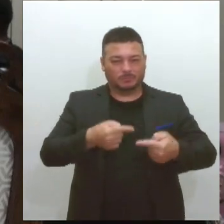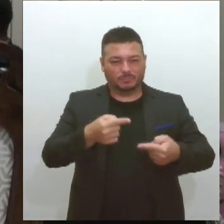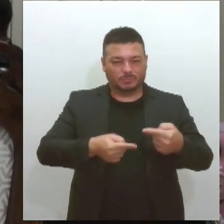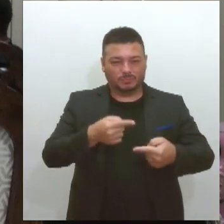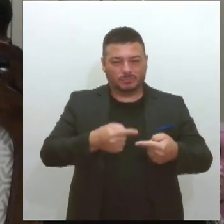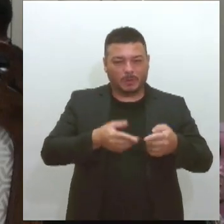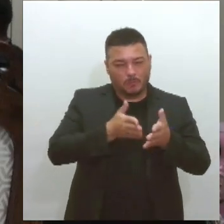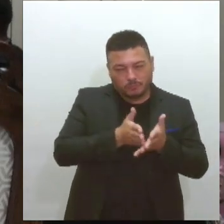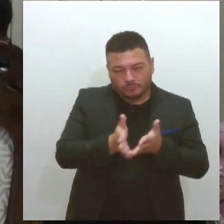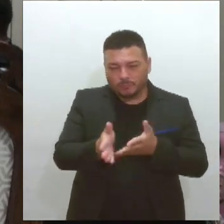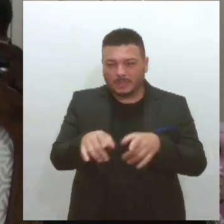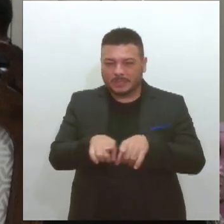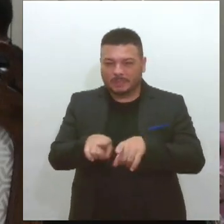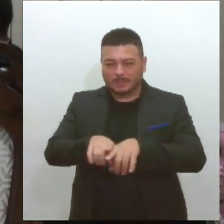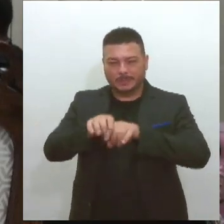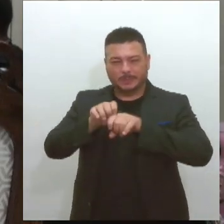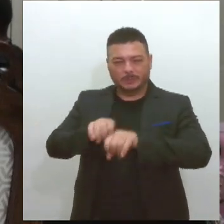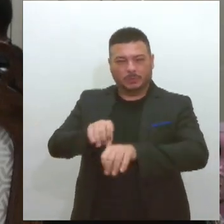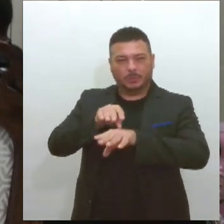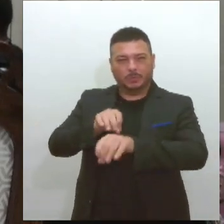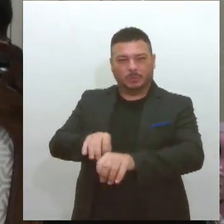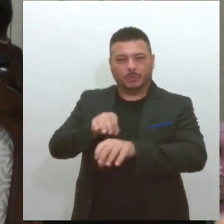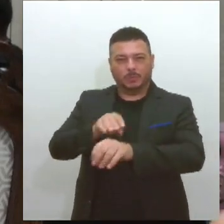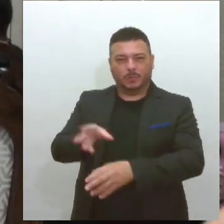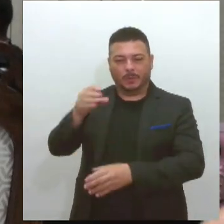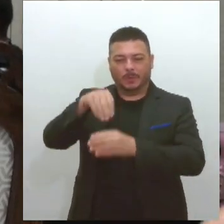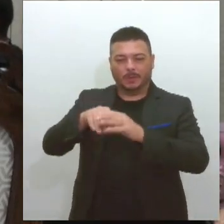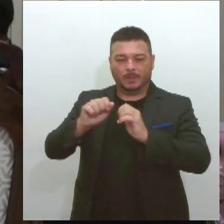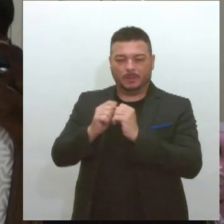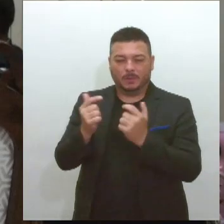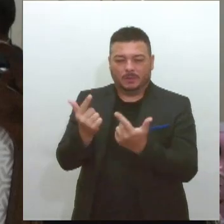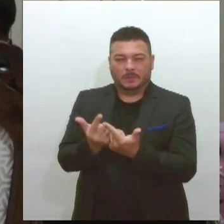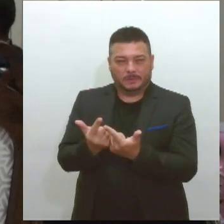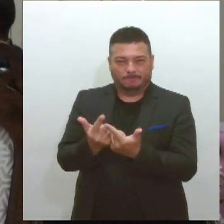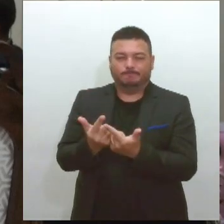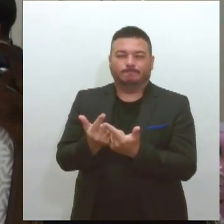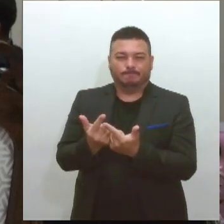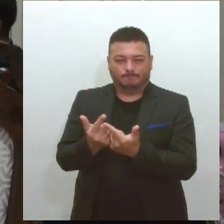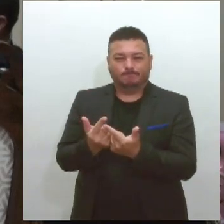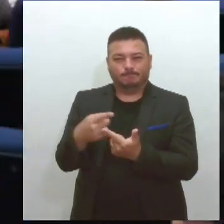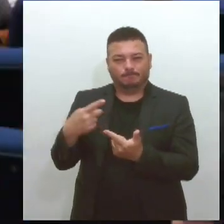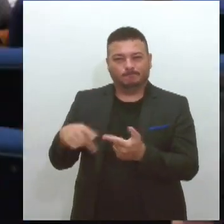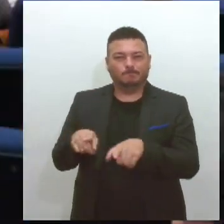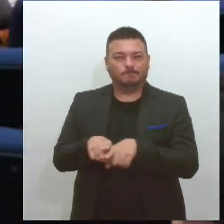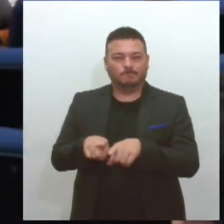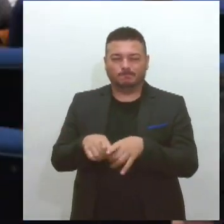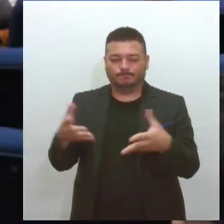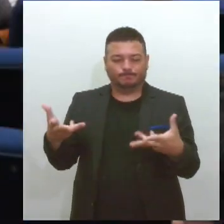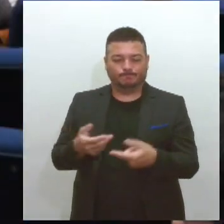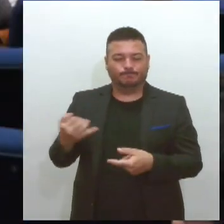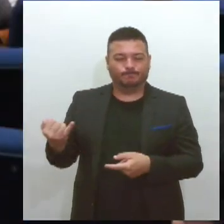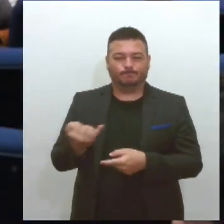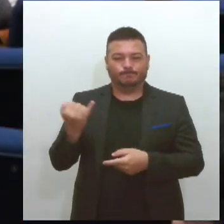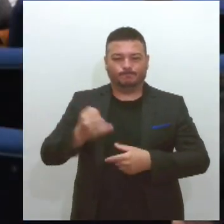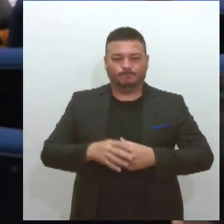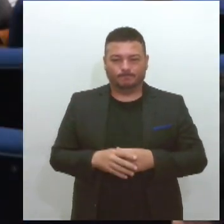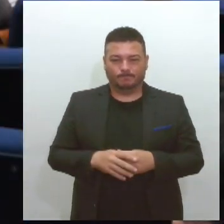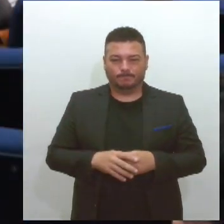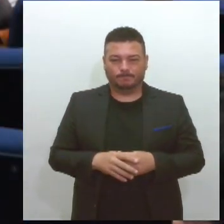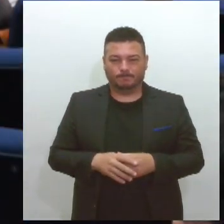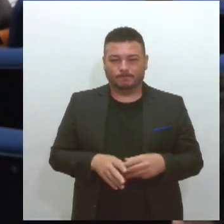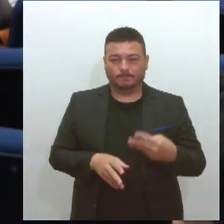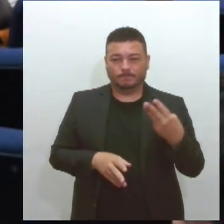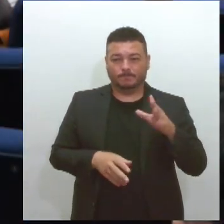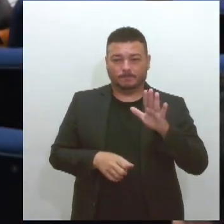educação dentro das casas legislativas é muito importante. Desde a tarde da última quarta